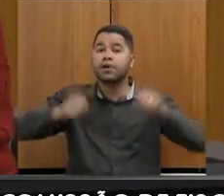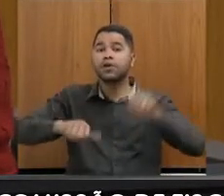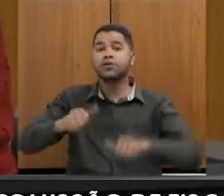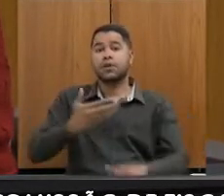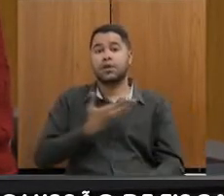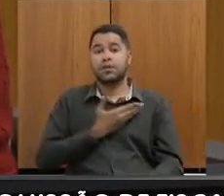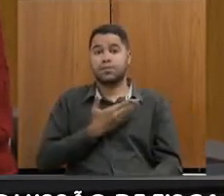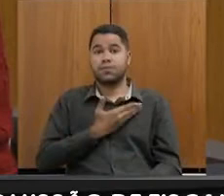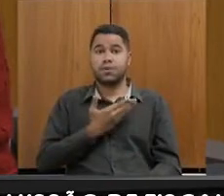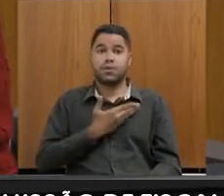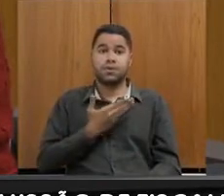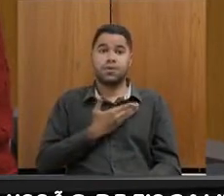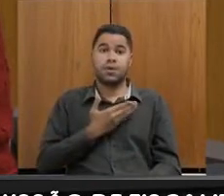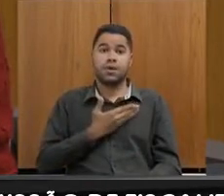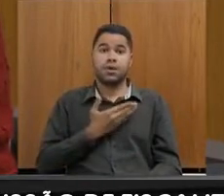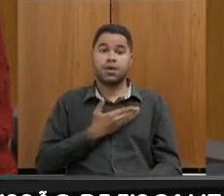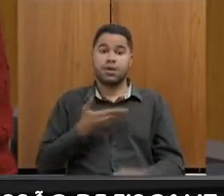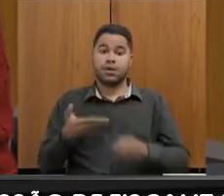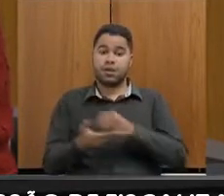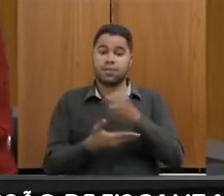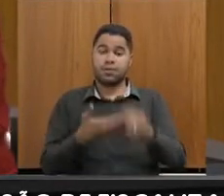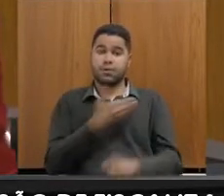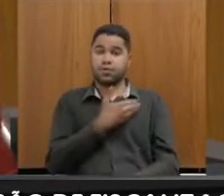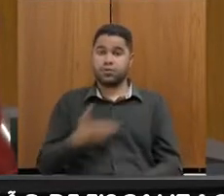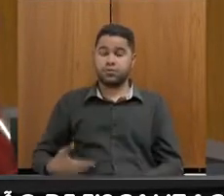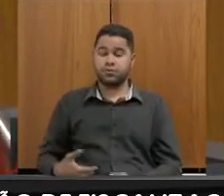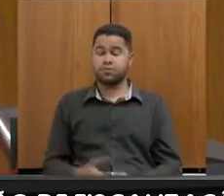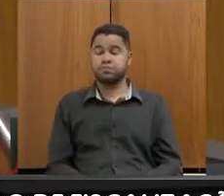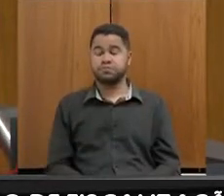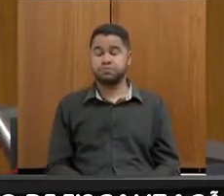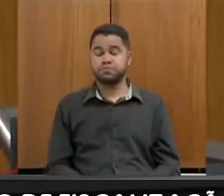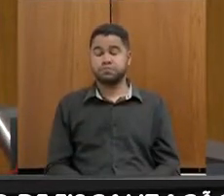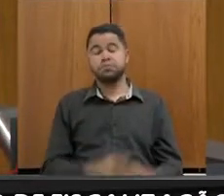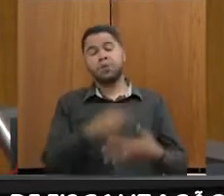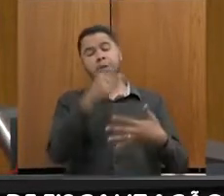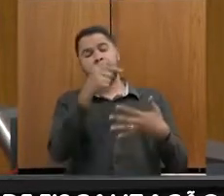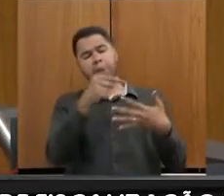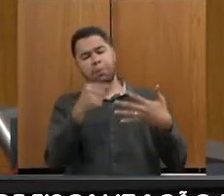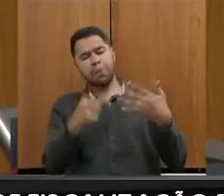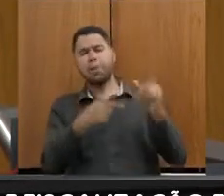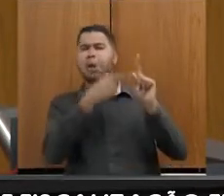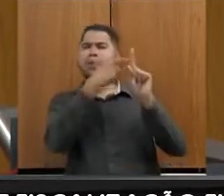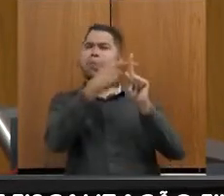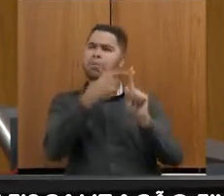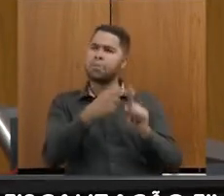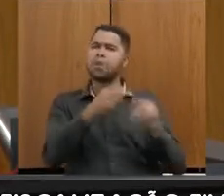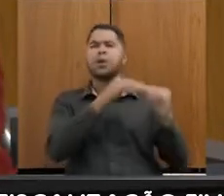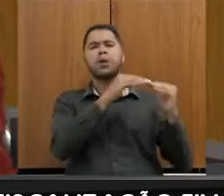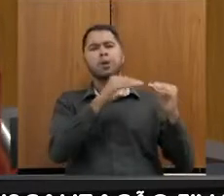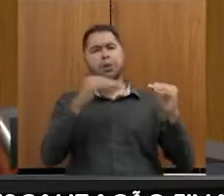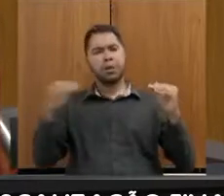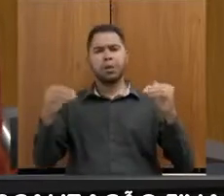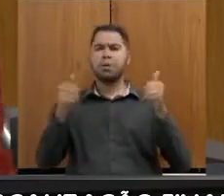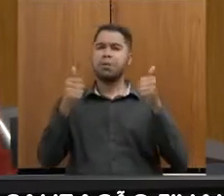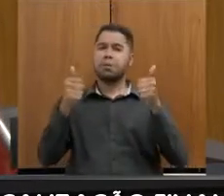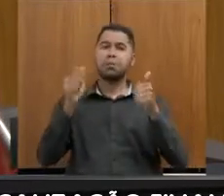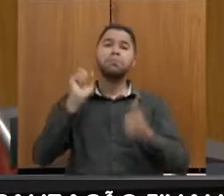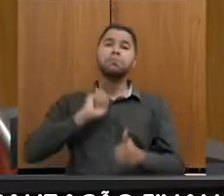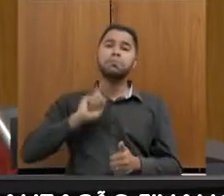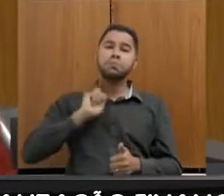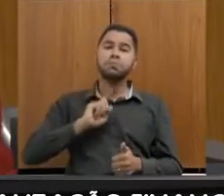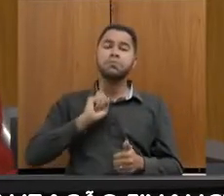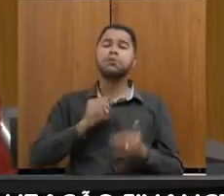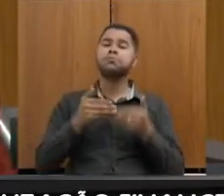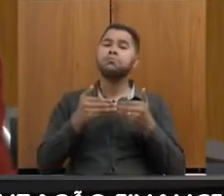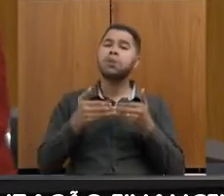parlamentares que são da base do governo. Então, com base nesse otimismo, nessa volta do equilíbrio, no bom caminho que Minas estaria